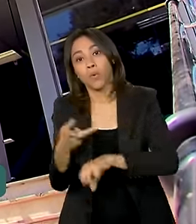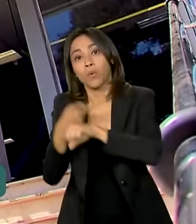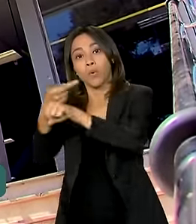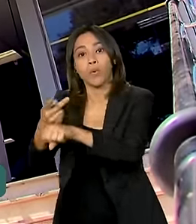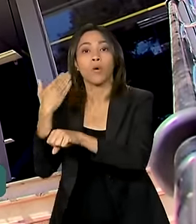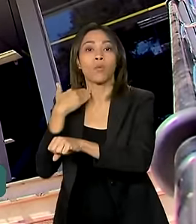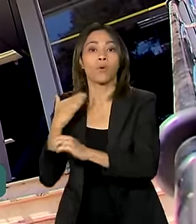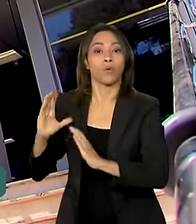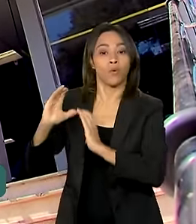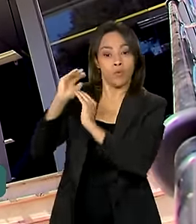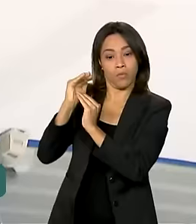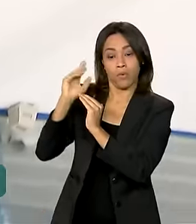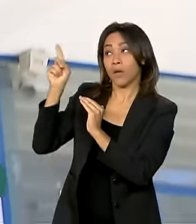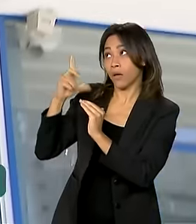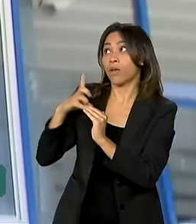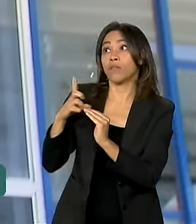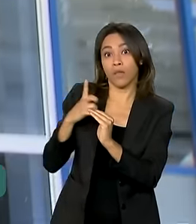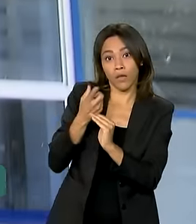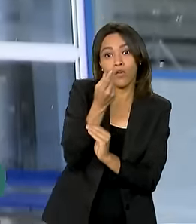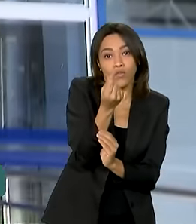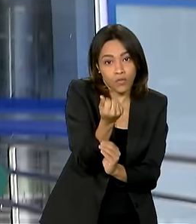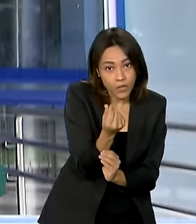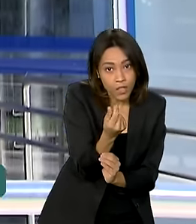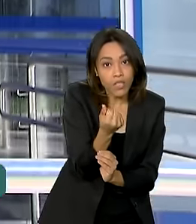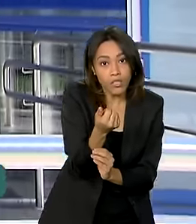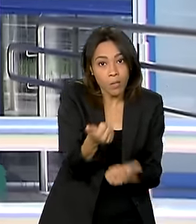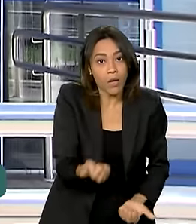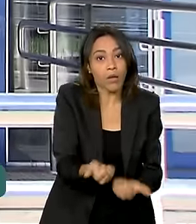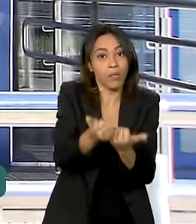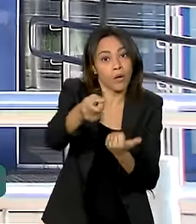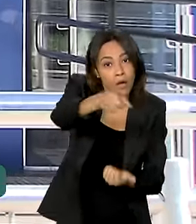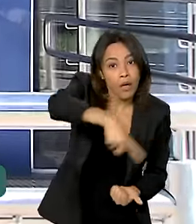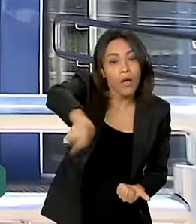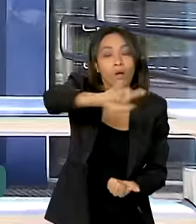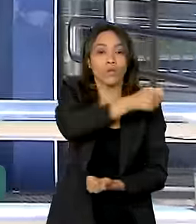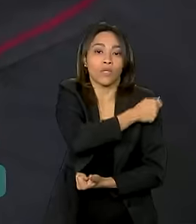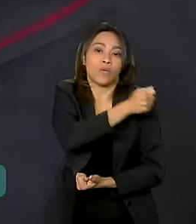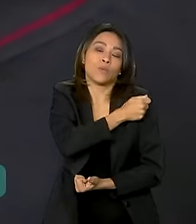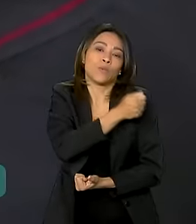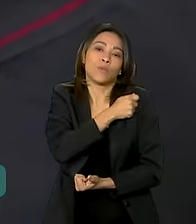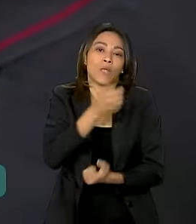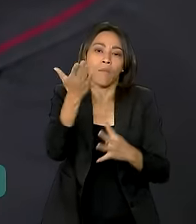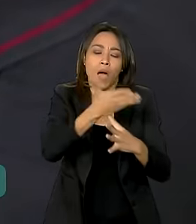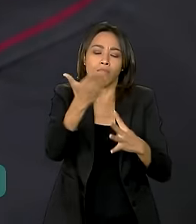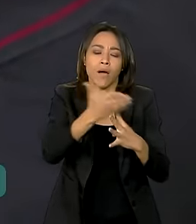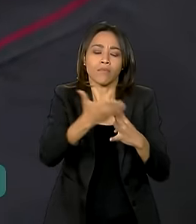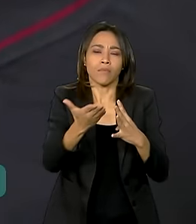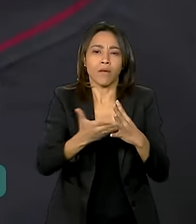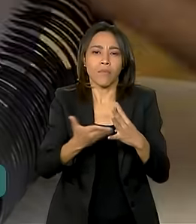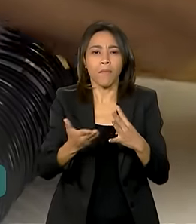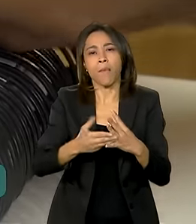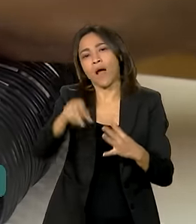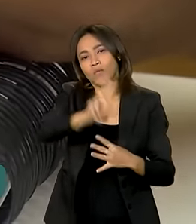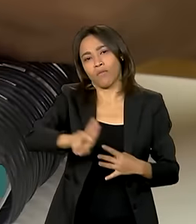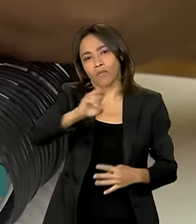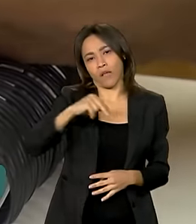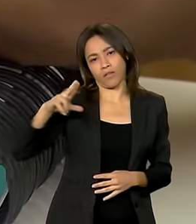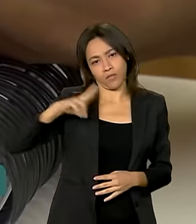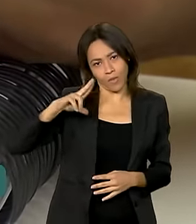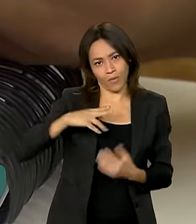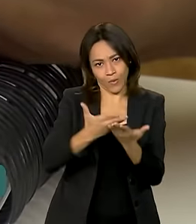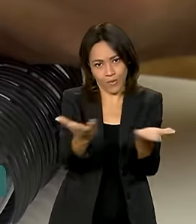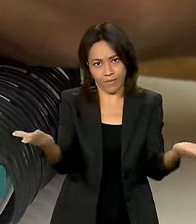Bancos que oferecem os recursos financeiros para alunos custearem os valores de mensalidades em universidades